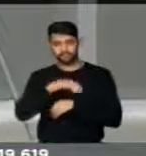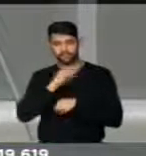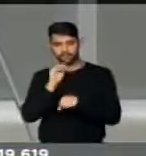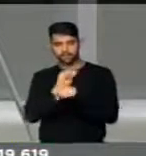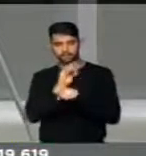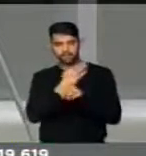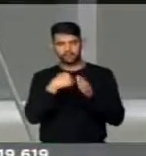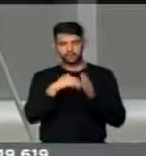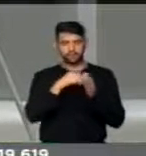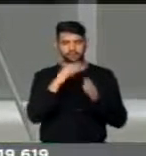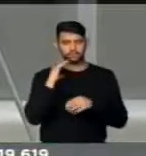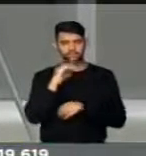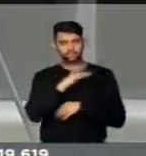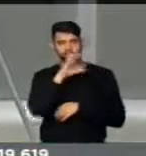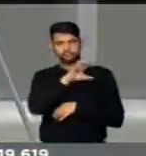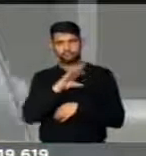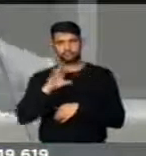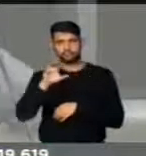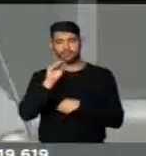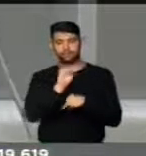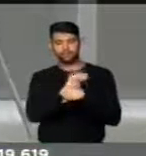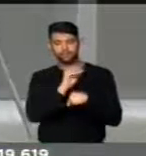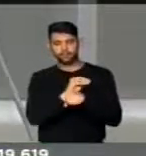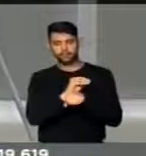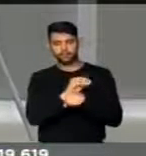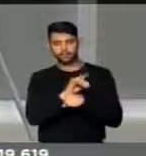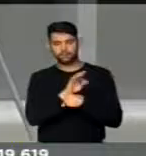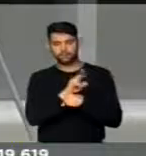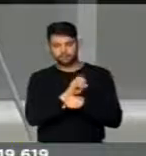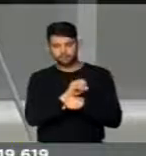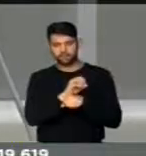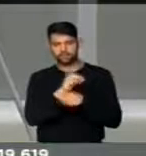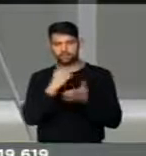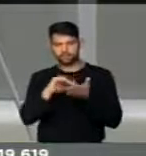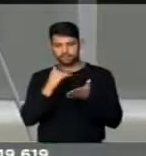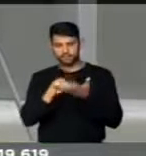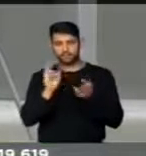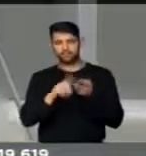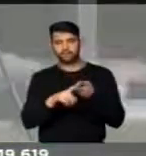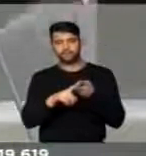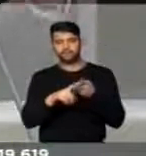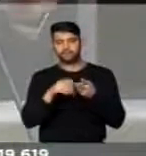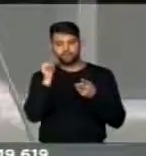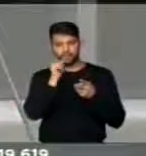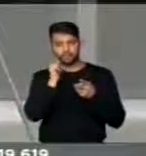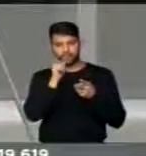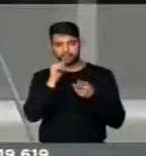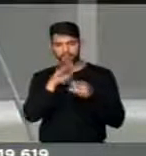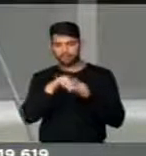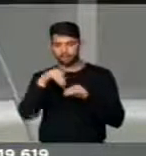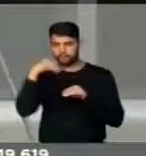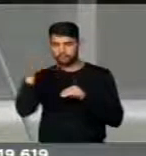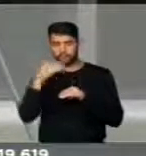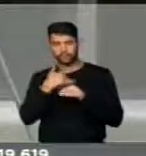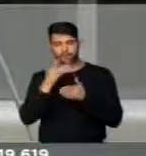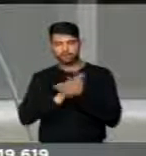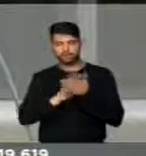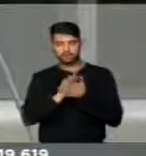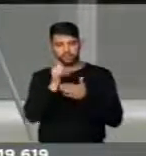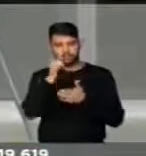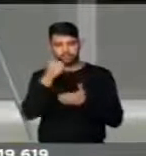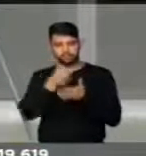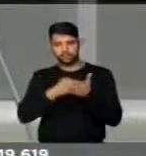cuidada em todas essas comissões. Ela é cuidada na Procuradoria, na Secretaria. E a mulher que está lá fora, que não são